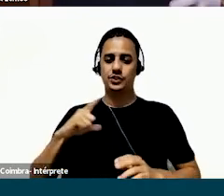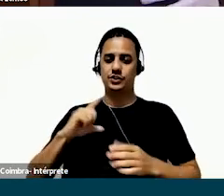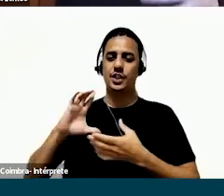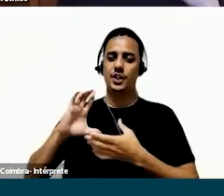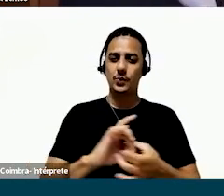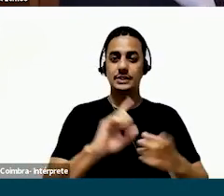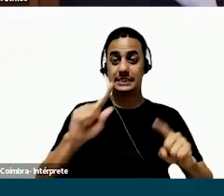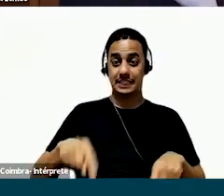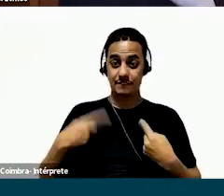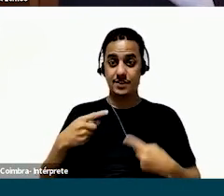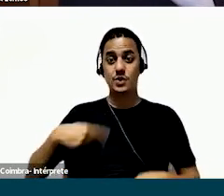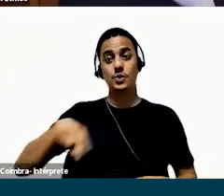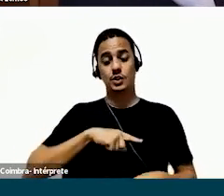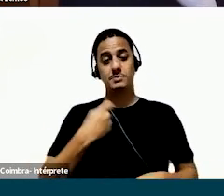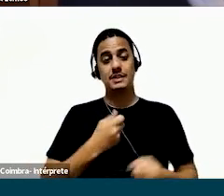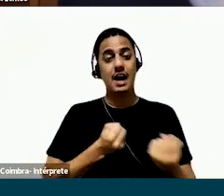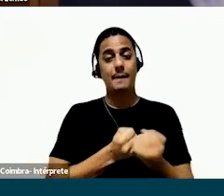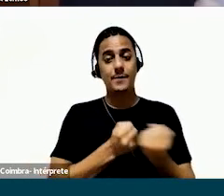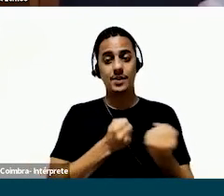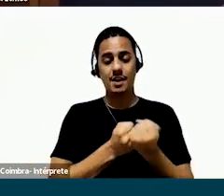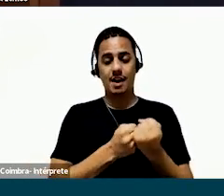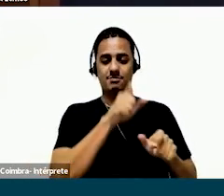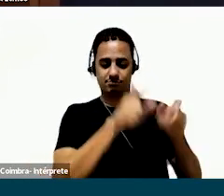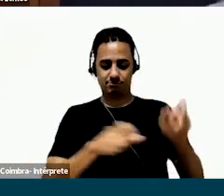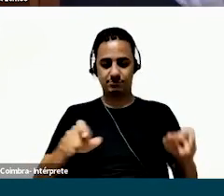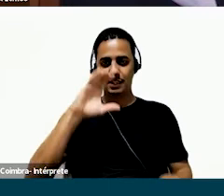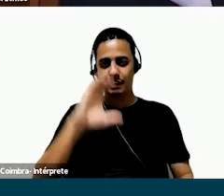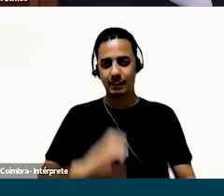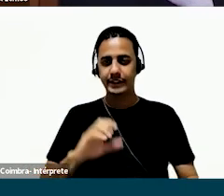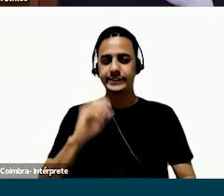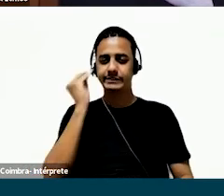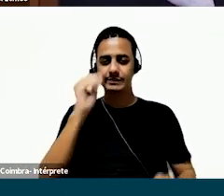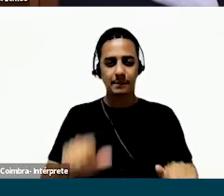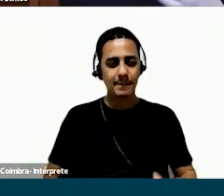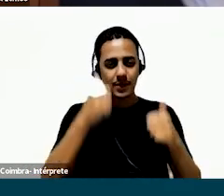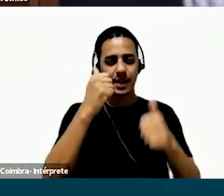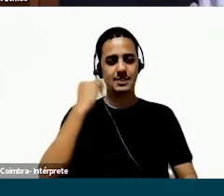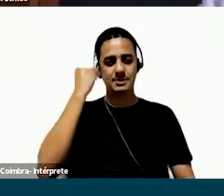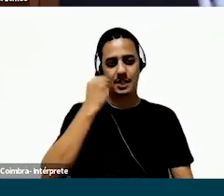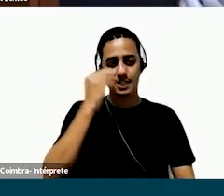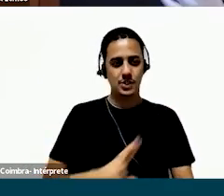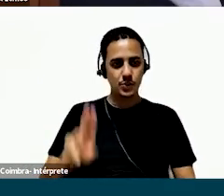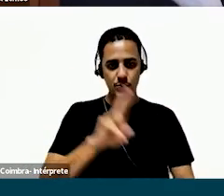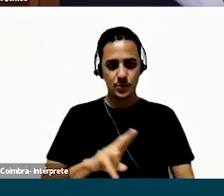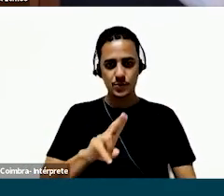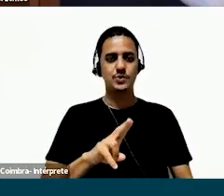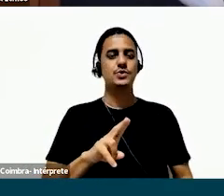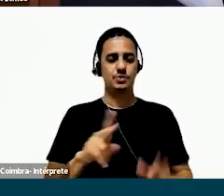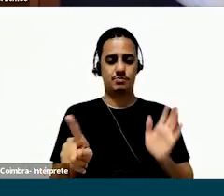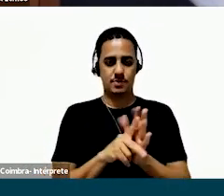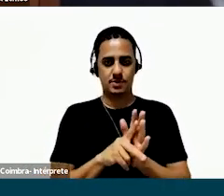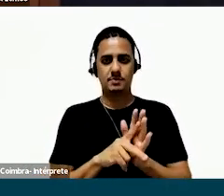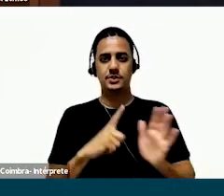aqui a gente tinha um contexto bem desafiador, que a gente precisava apoiar a cliente a entender como melhorar a experiência de uso, né, de